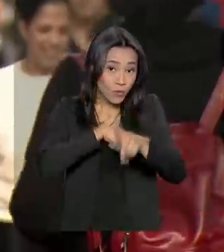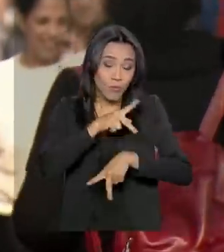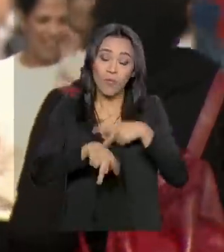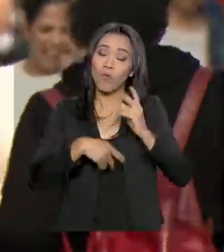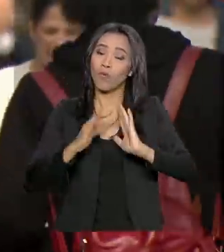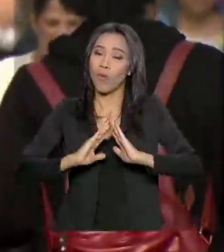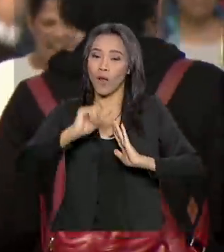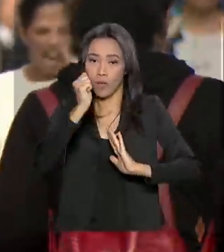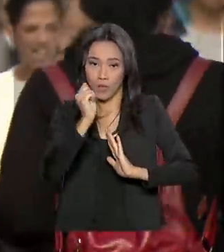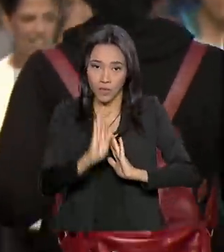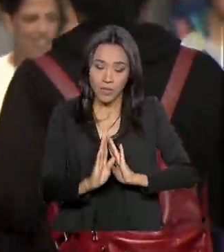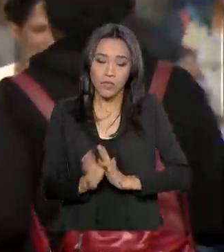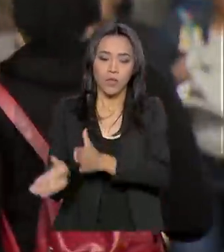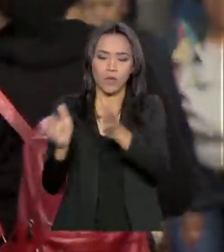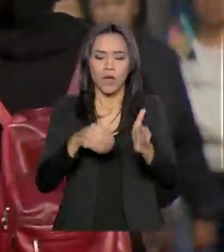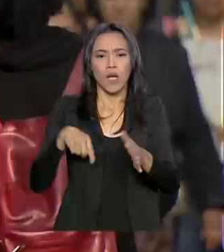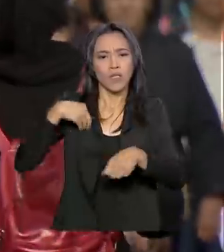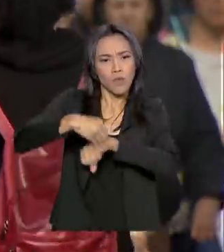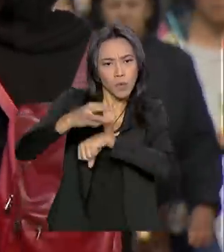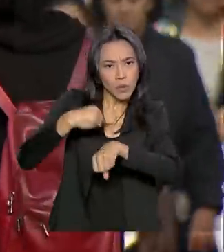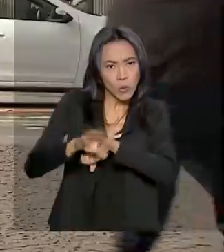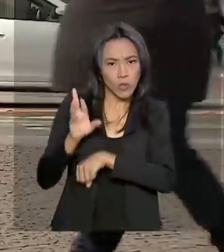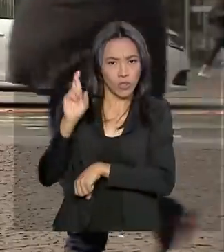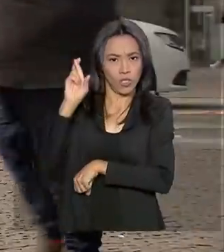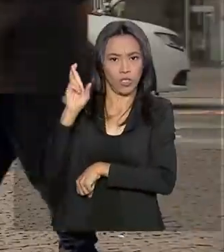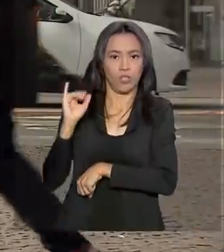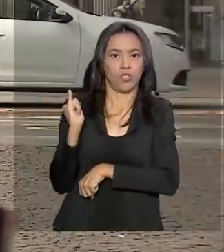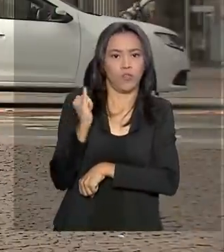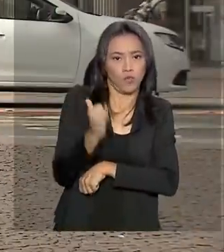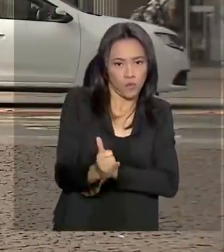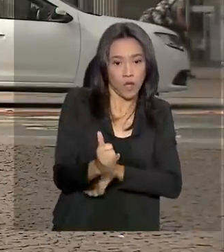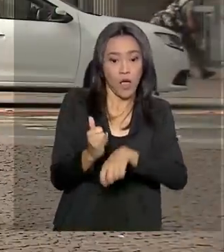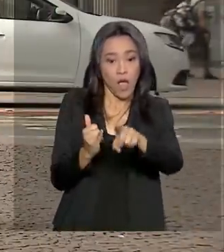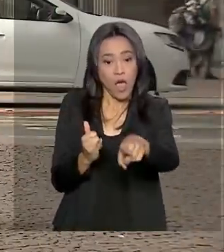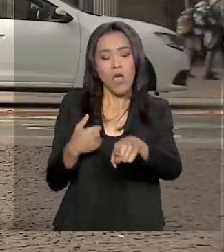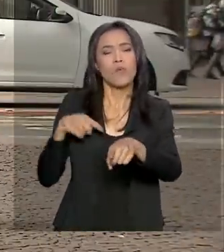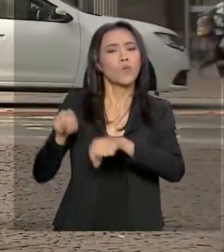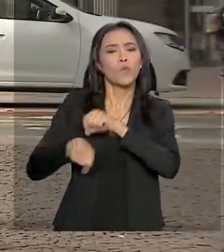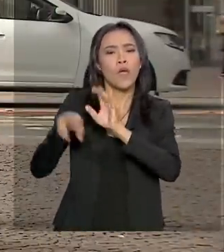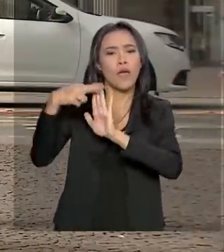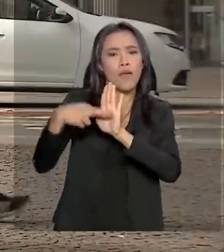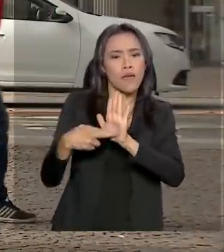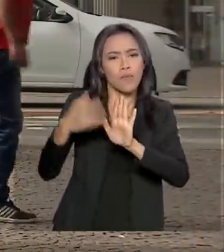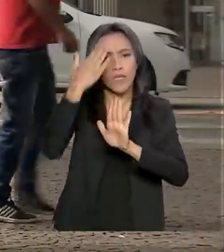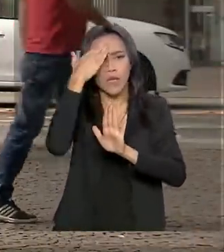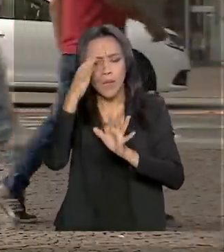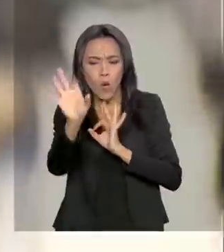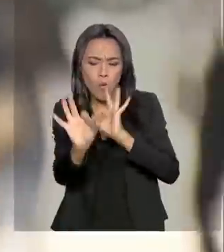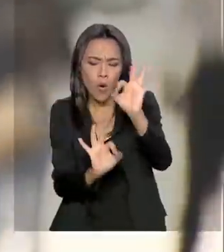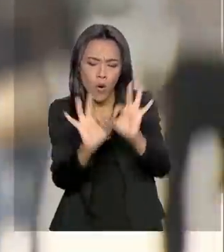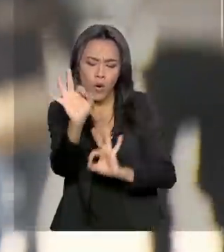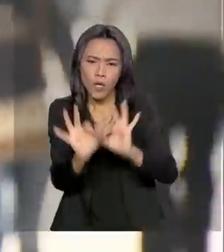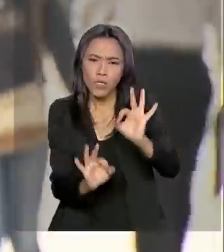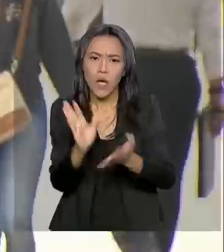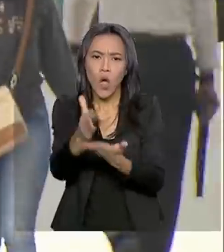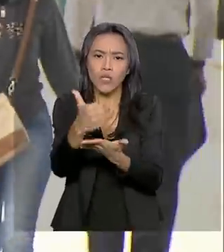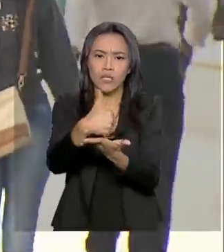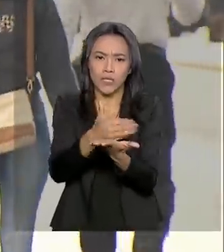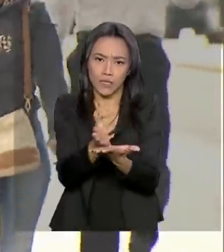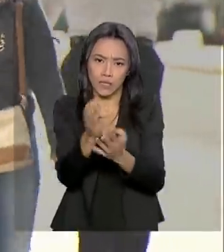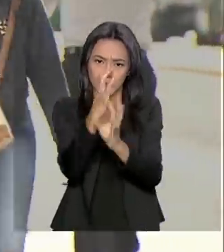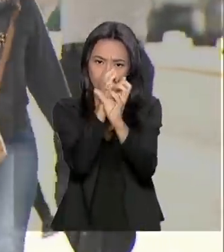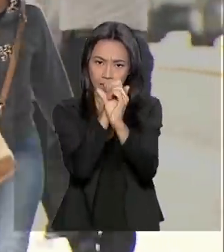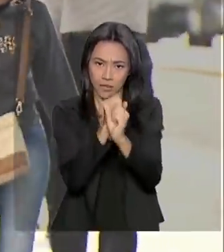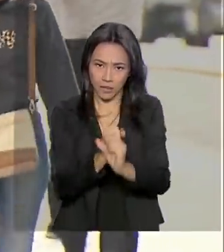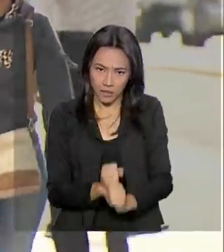Os dados divulgados pelo IBGE são um dos parâmetros utilizados para estabelecer a divisão do orçamento federal com base no Fundo